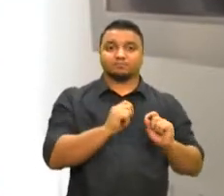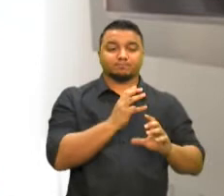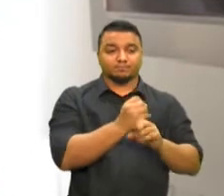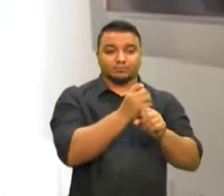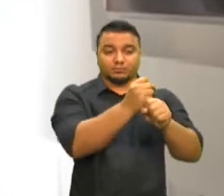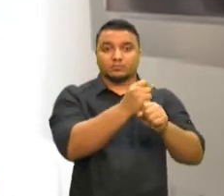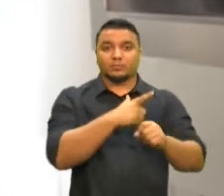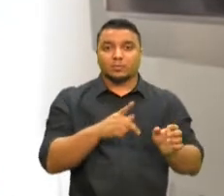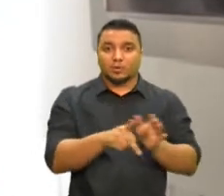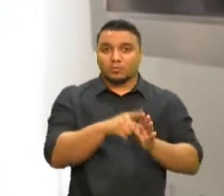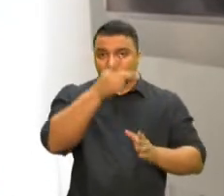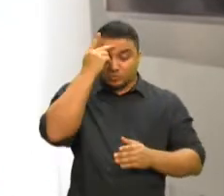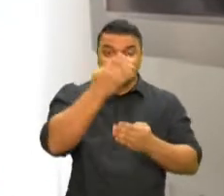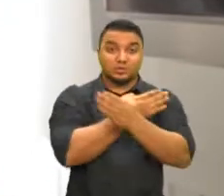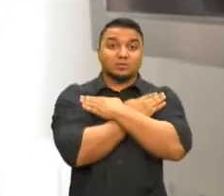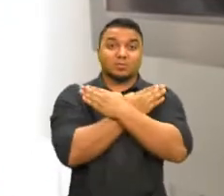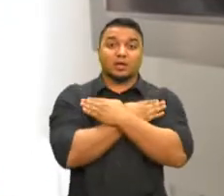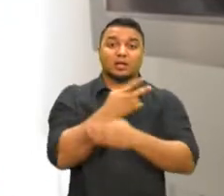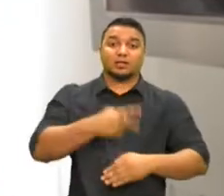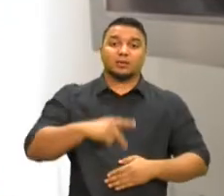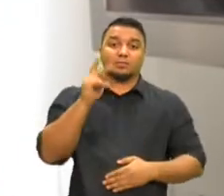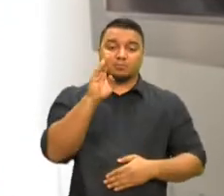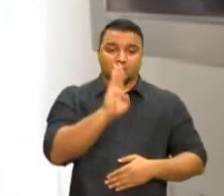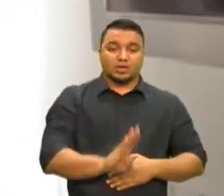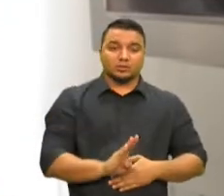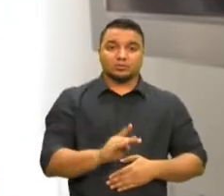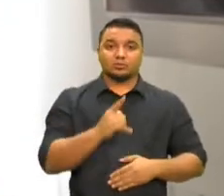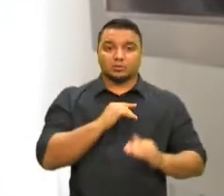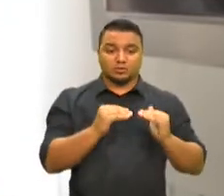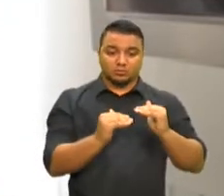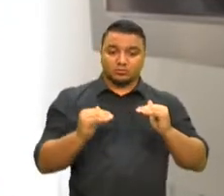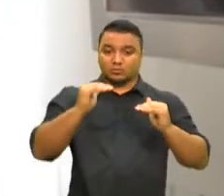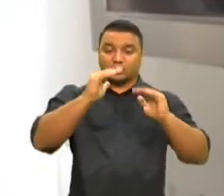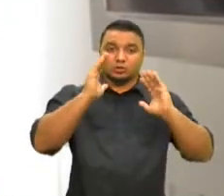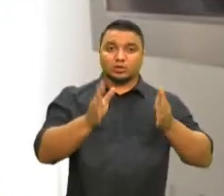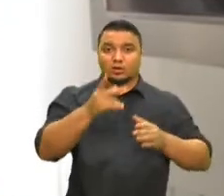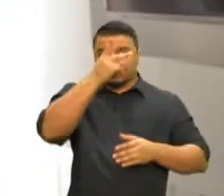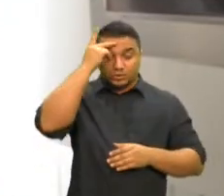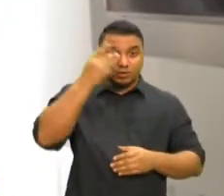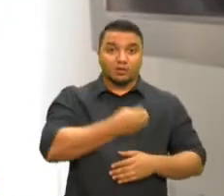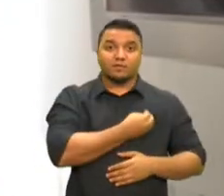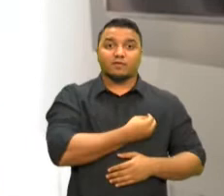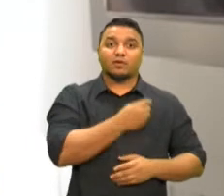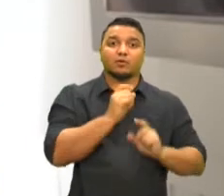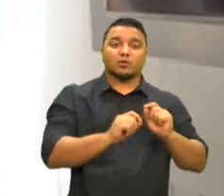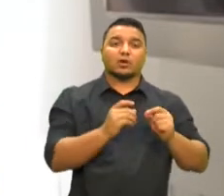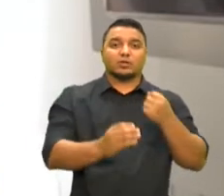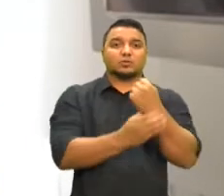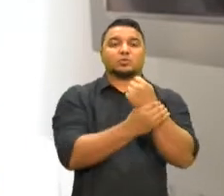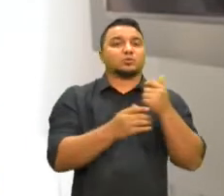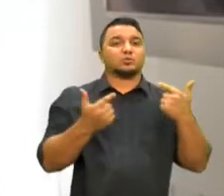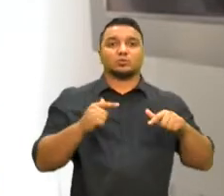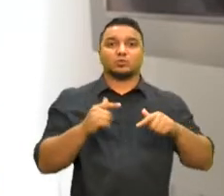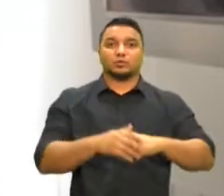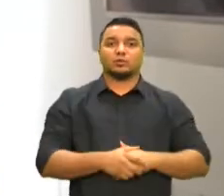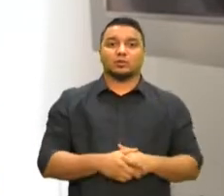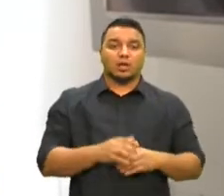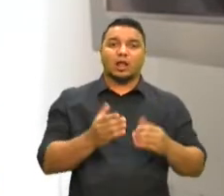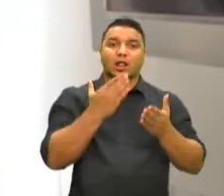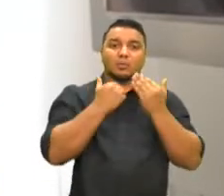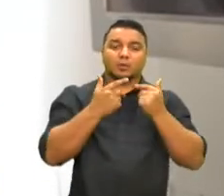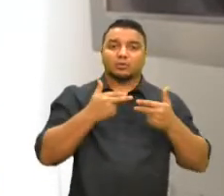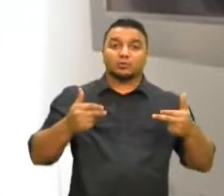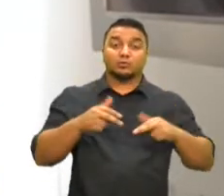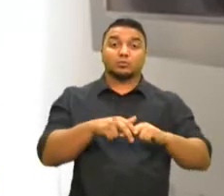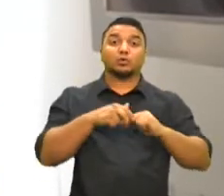desempregados no país, cresceu muito a quantidade de pessoas vivendo numa situação de insegurança alimentar. Então tudo